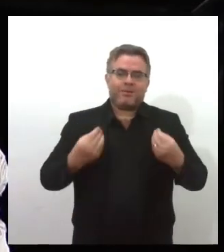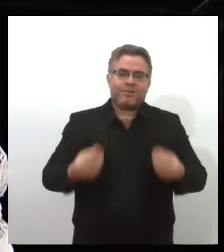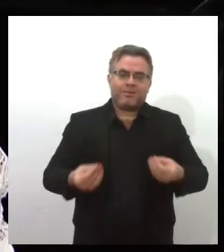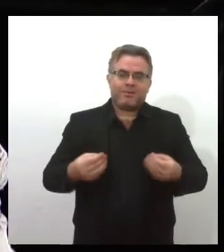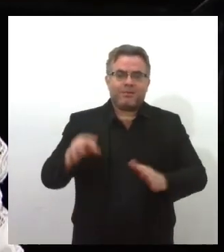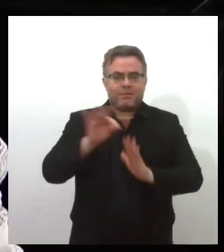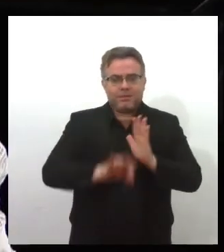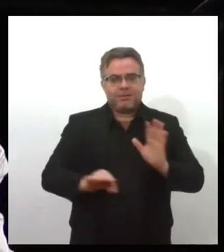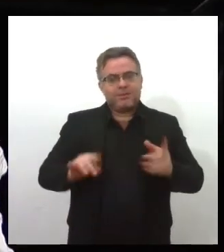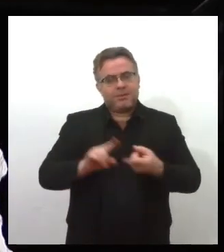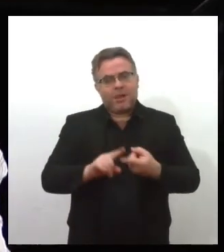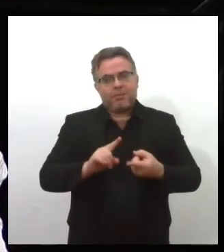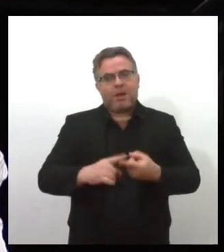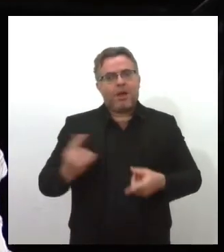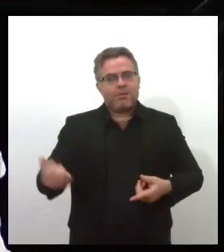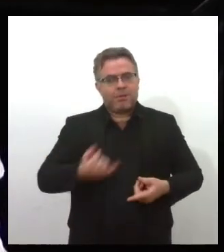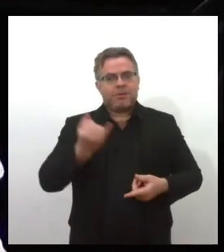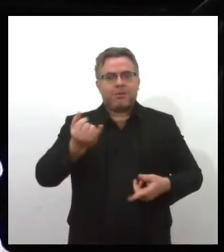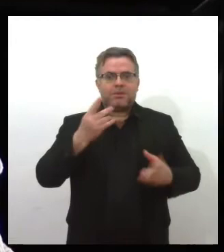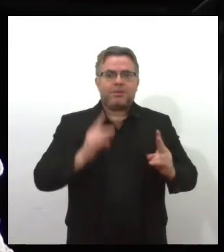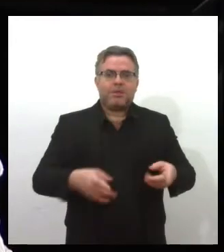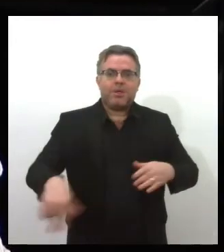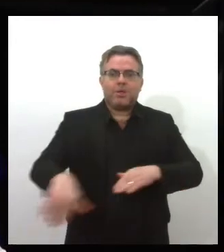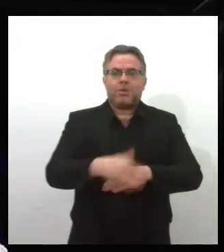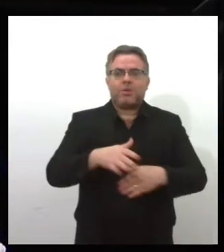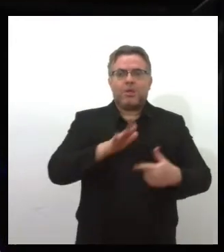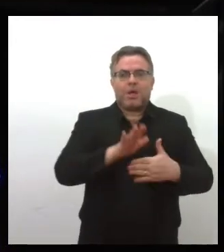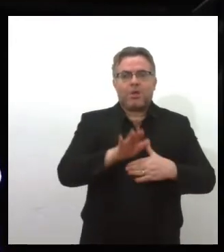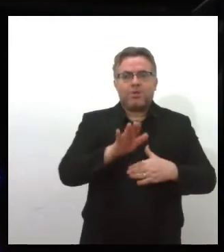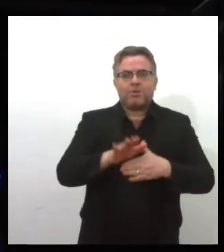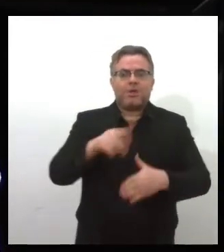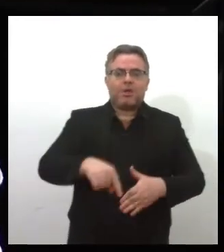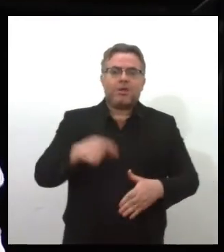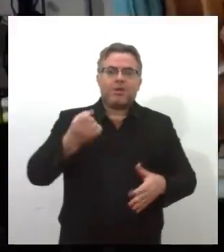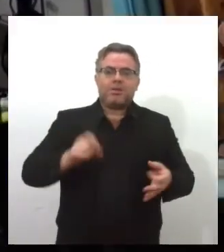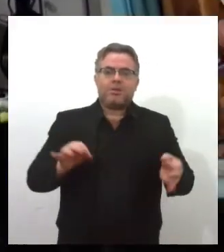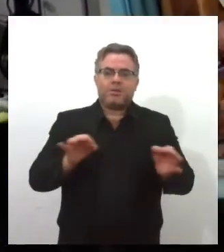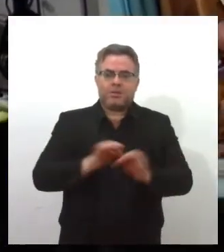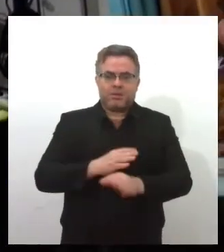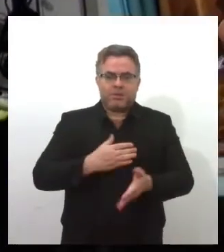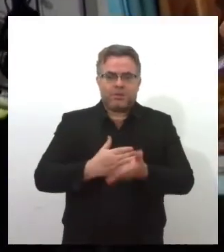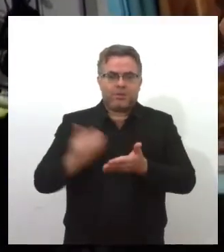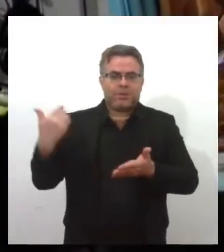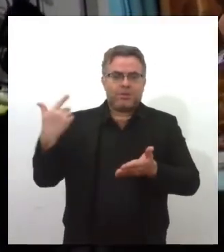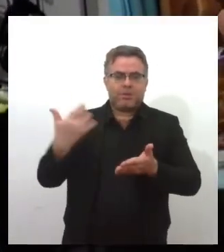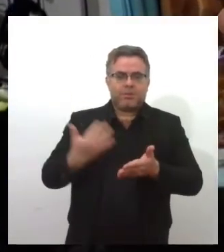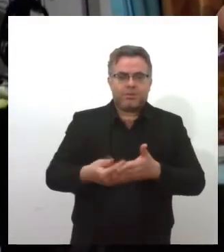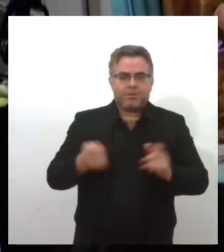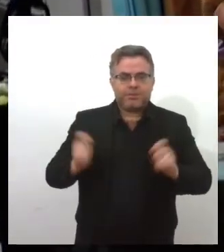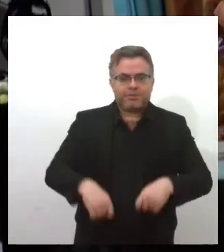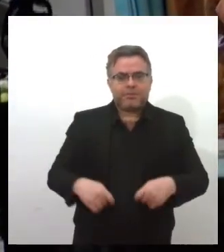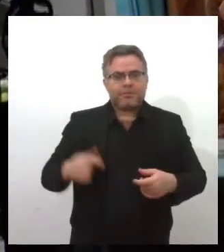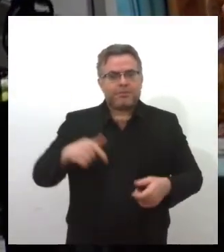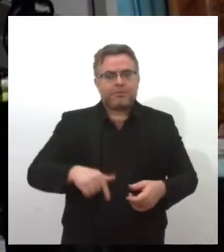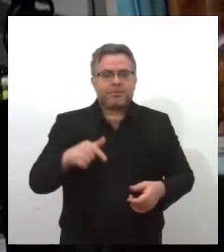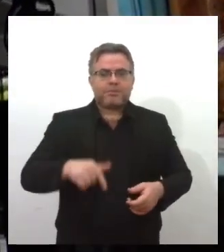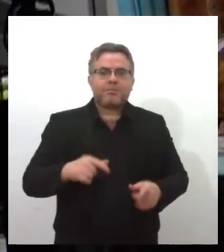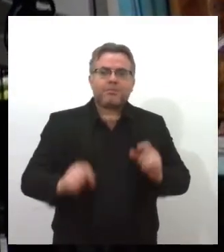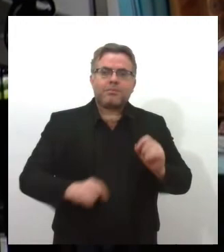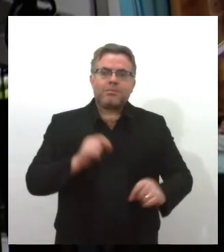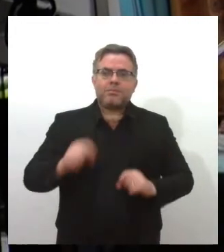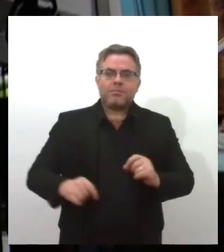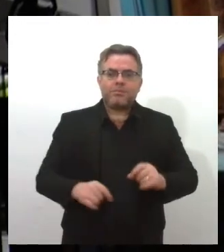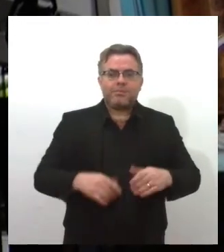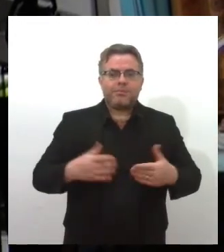textos também, a importância dessa rua para a cidade de Aracaju, bem no seu início. Segundo Sayonara Viana, o livro também